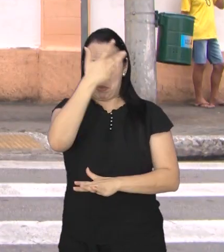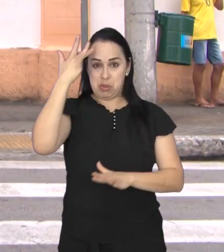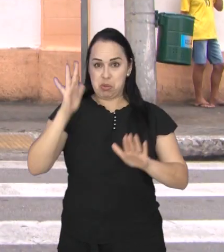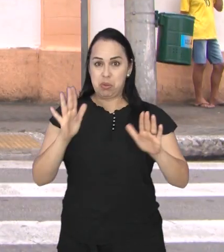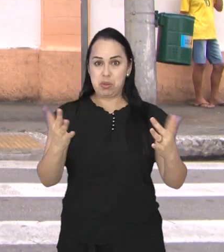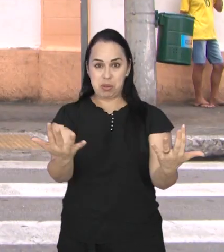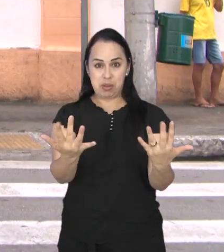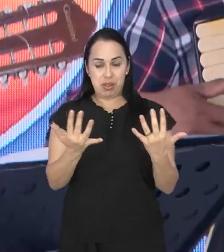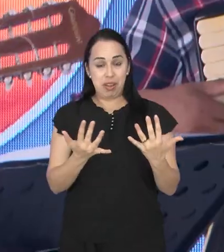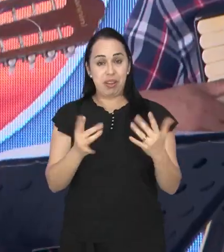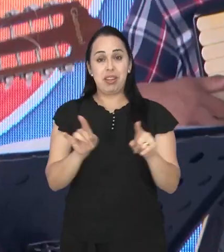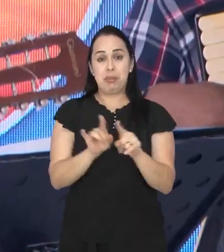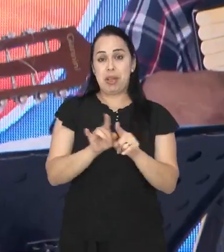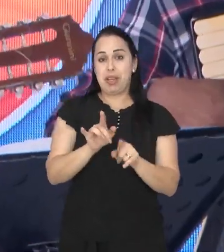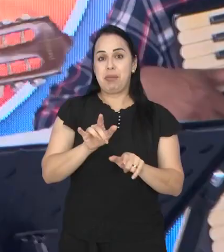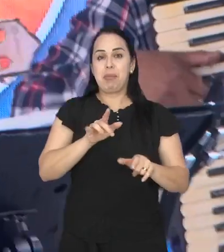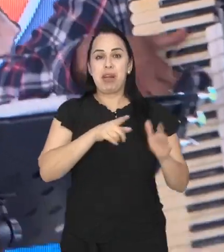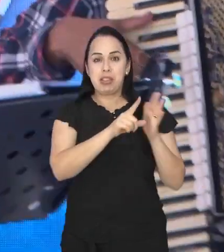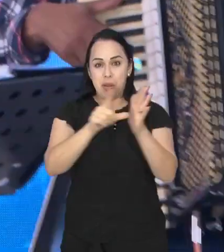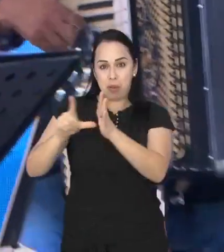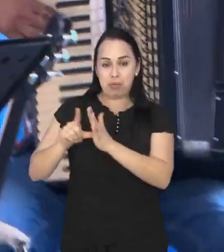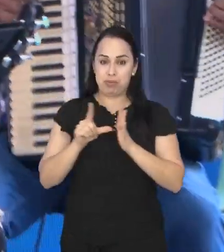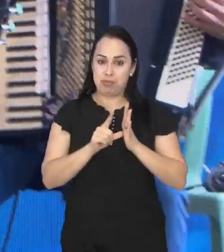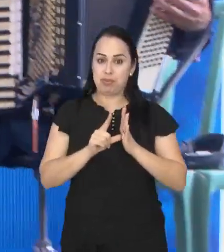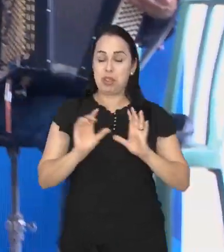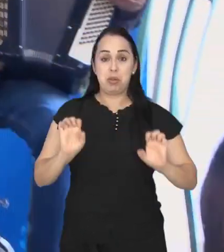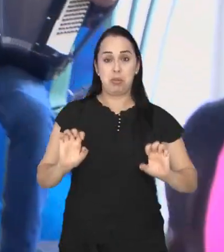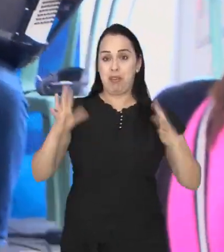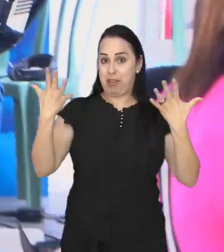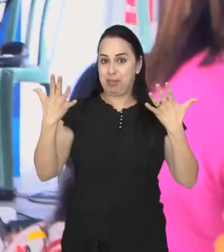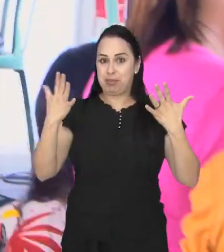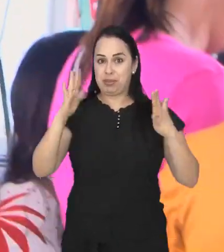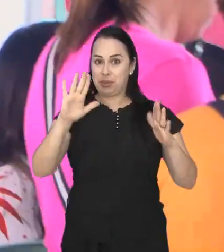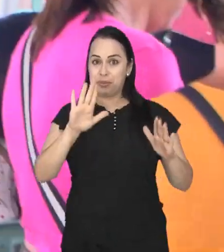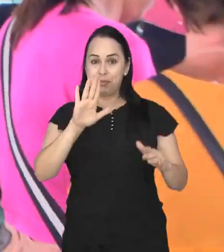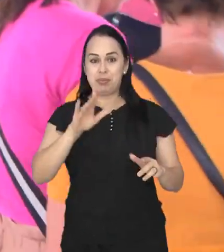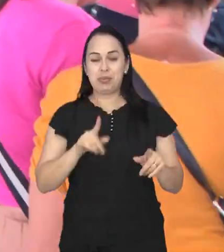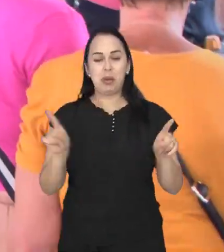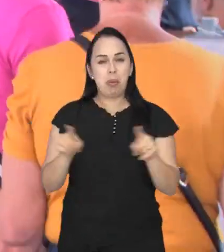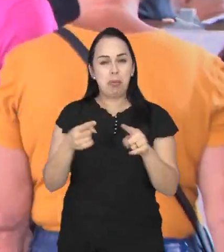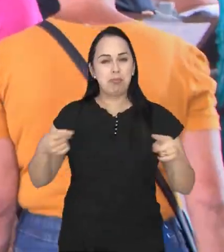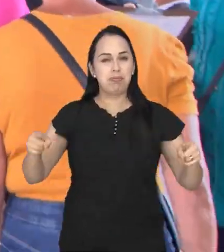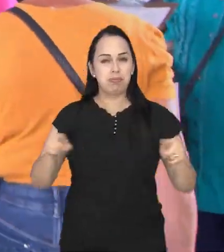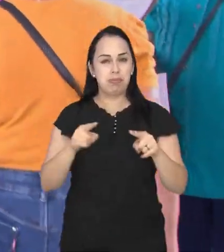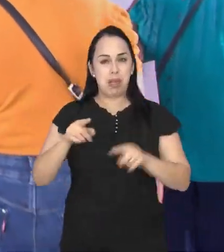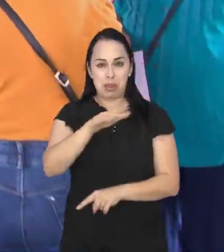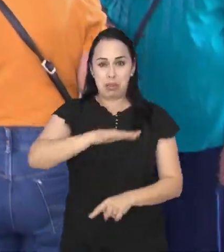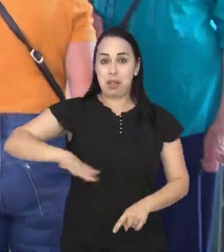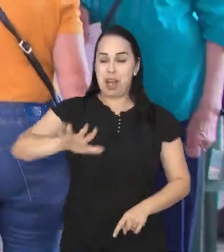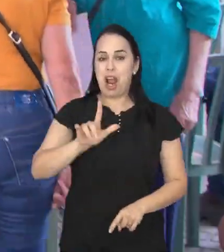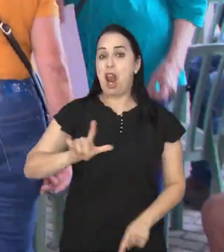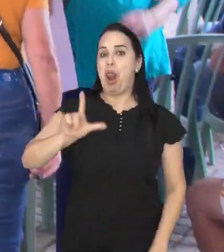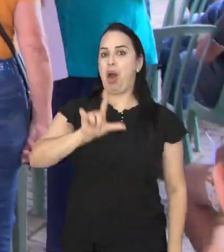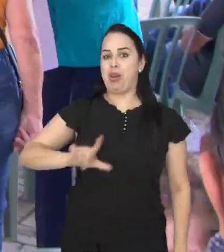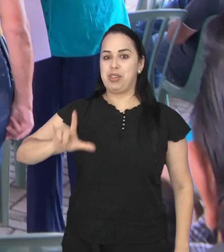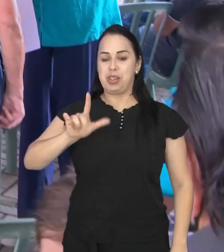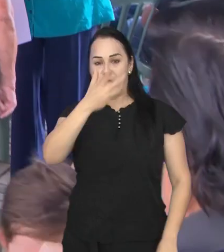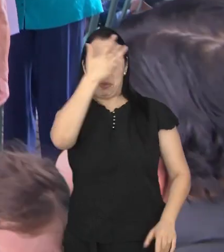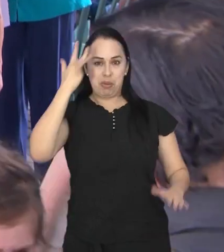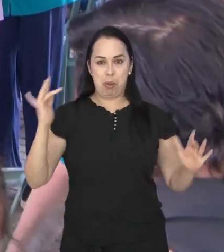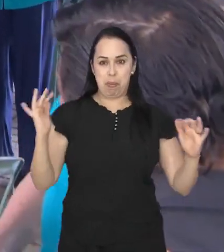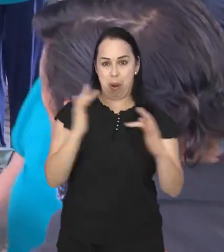também para o comércio. E esse marco não podia ser comemorado, se não desta forma aqui, com muita música regional e, claro,